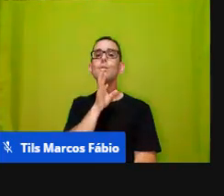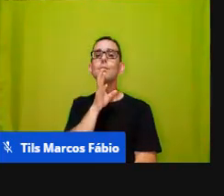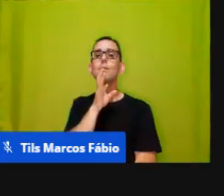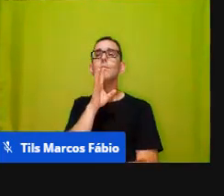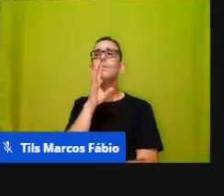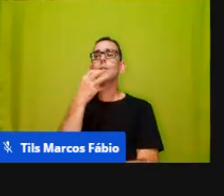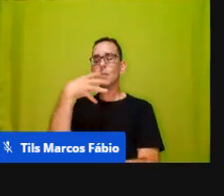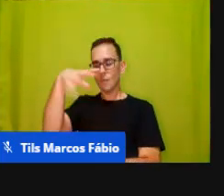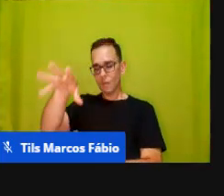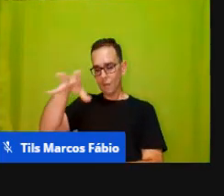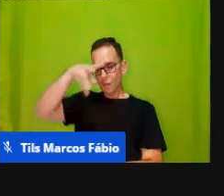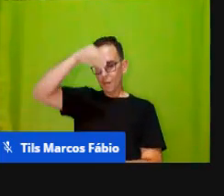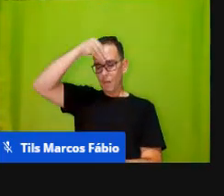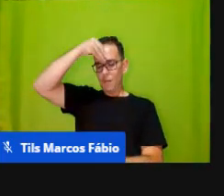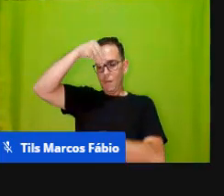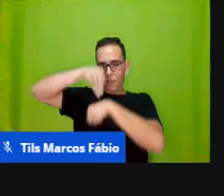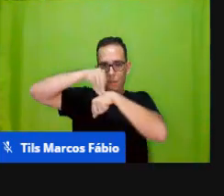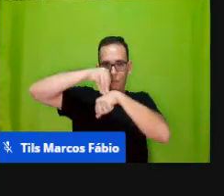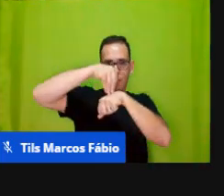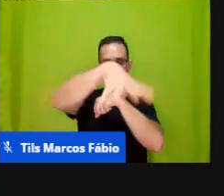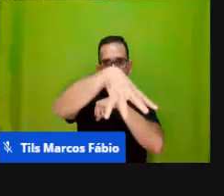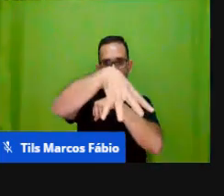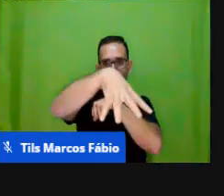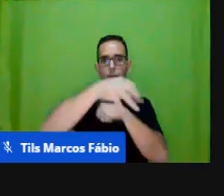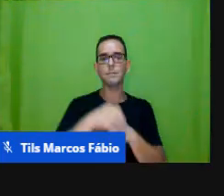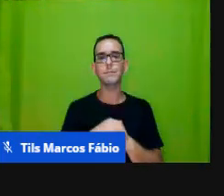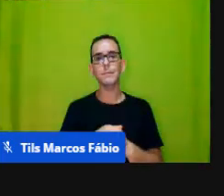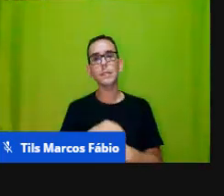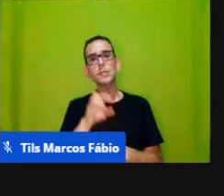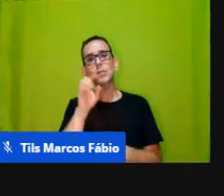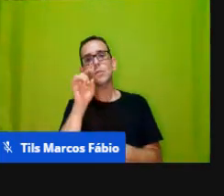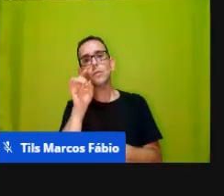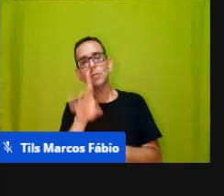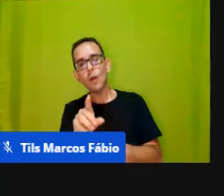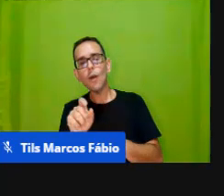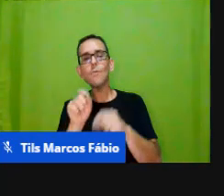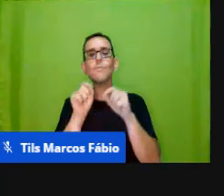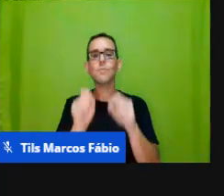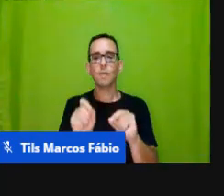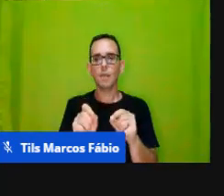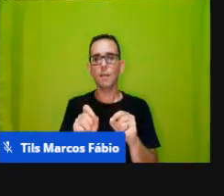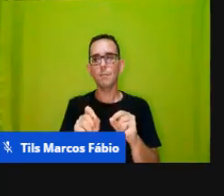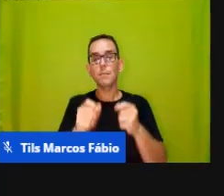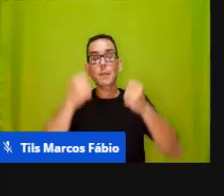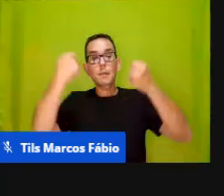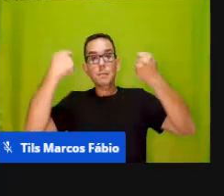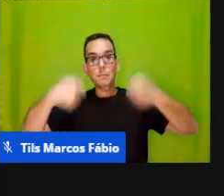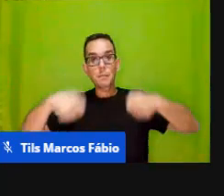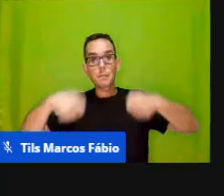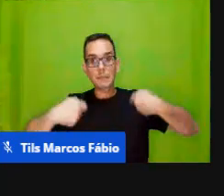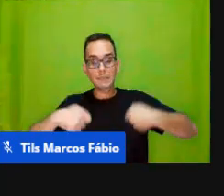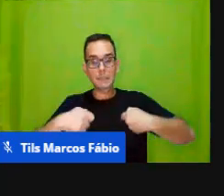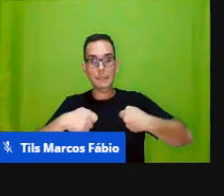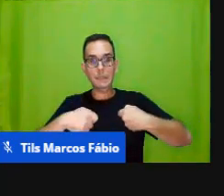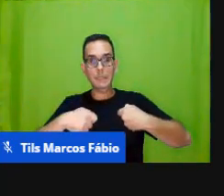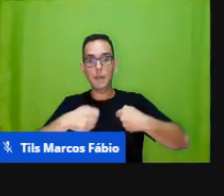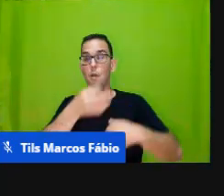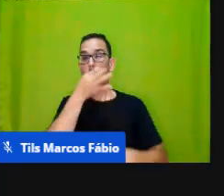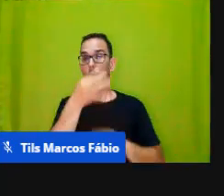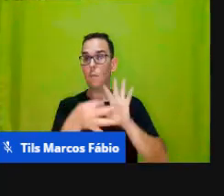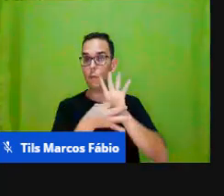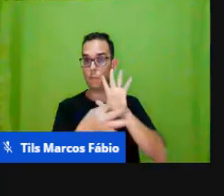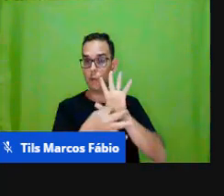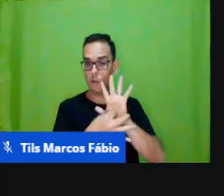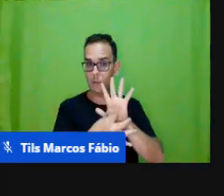aprenda, né, e aí a gente só faz o destaque que ele precisa ser propostas, né, que